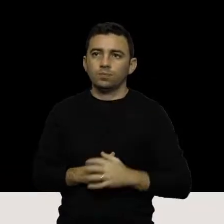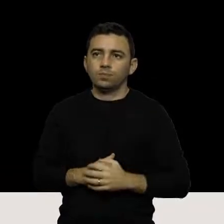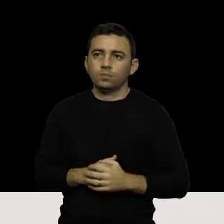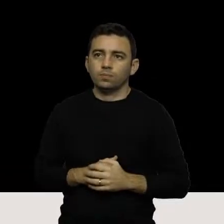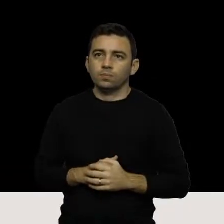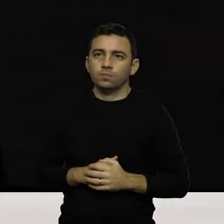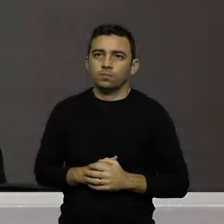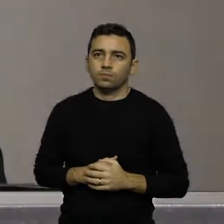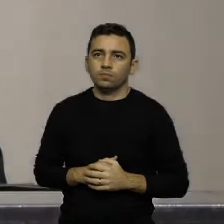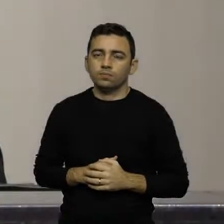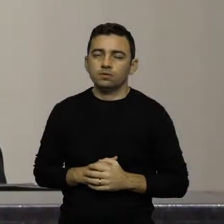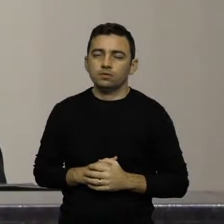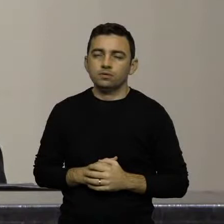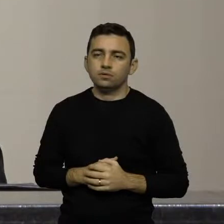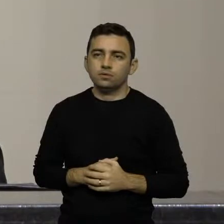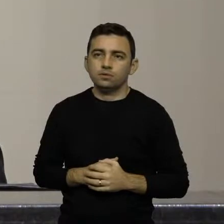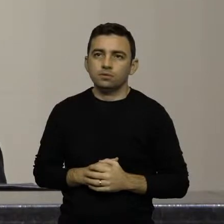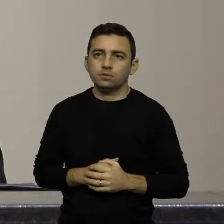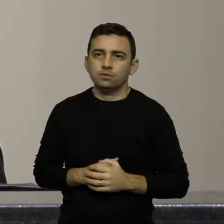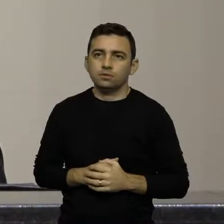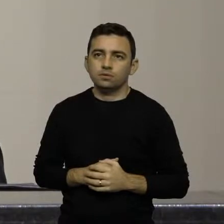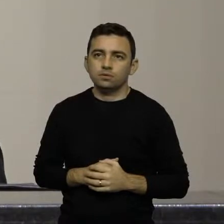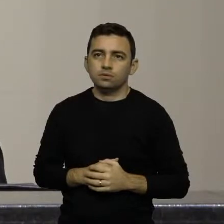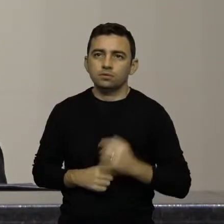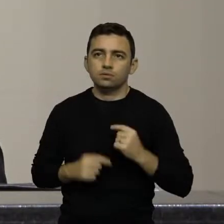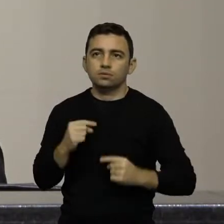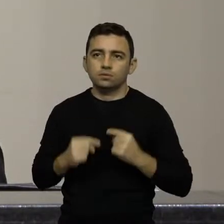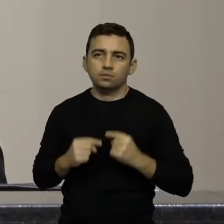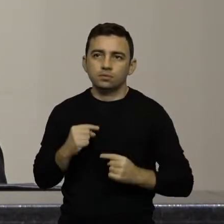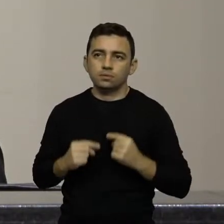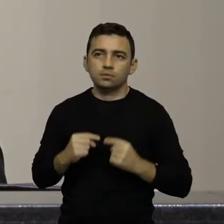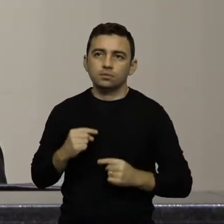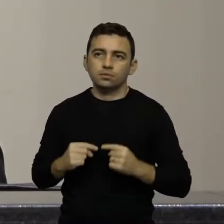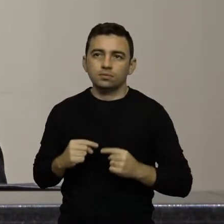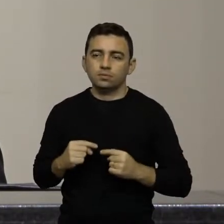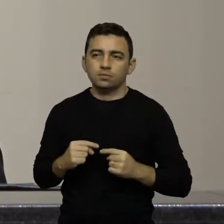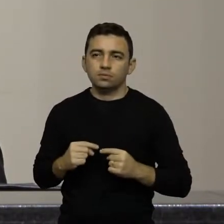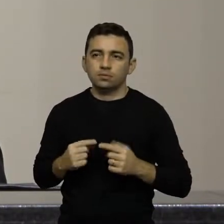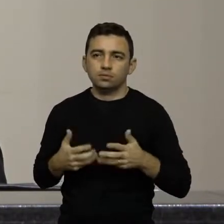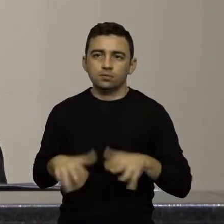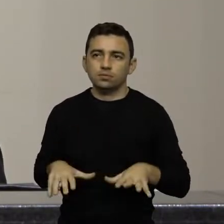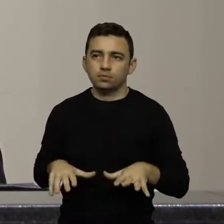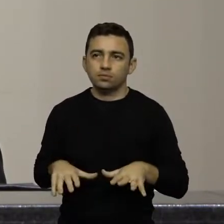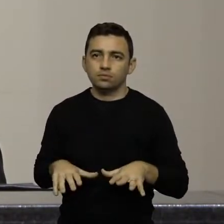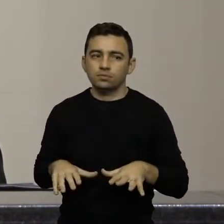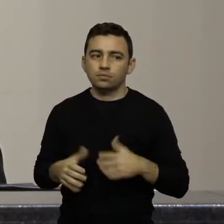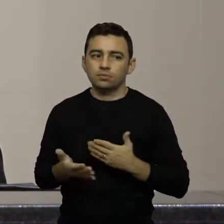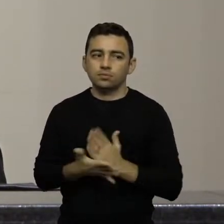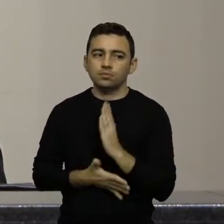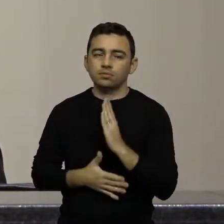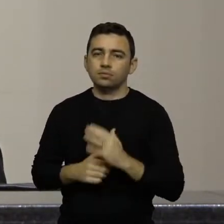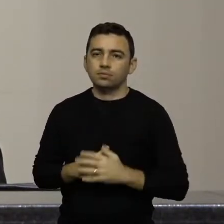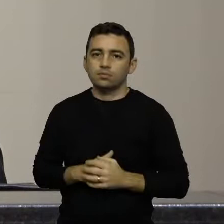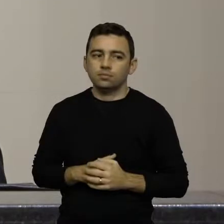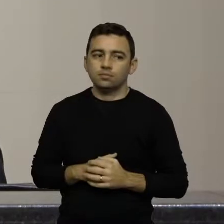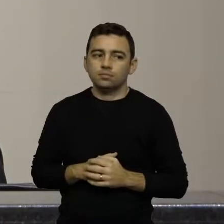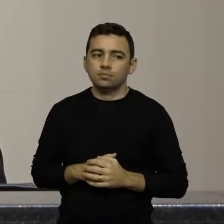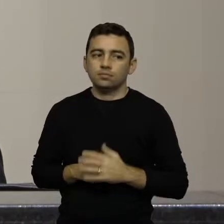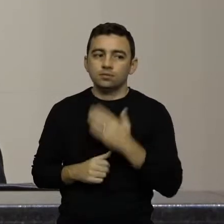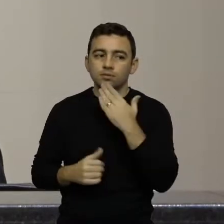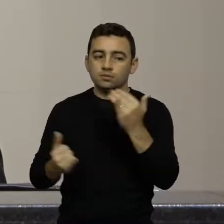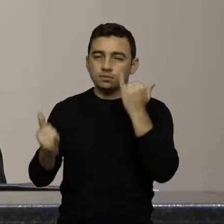Anitópolis, desculpa. Em discussão, não havendo quem queira discutir em votação, está aprovado. Pedido de informação... presidente,